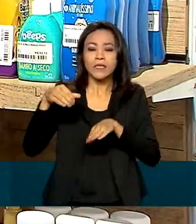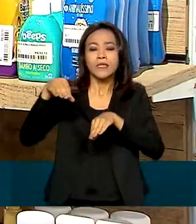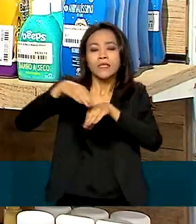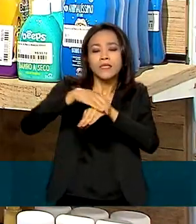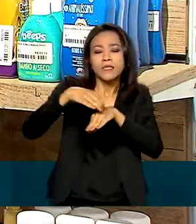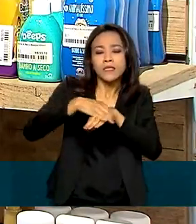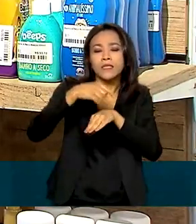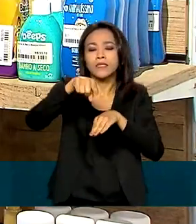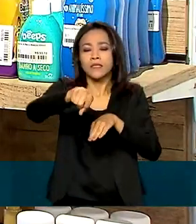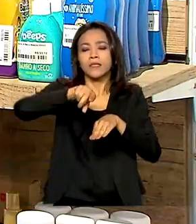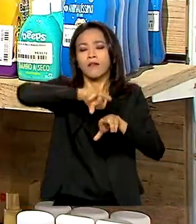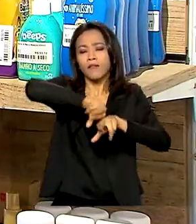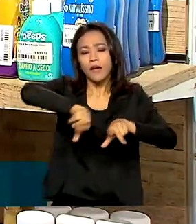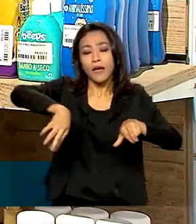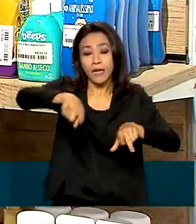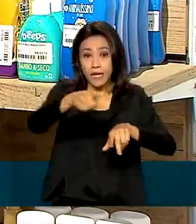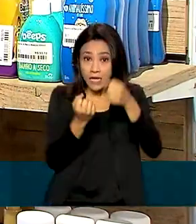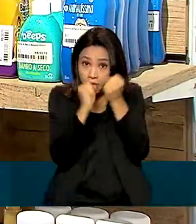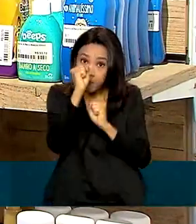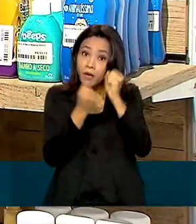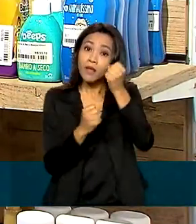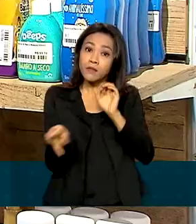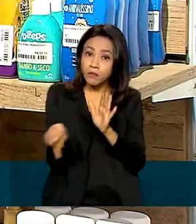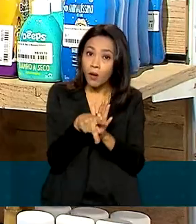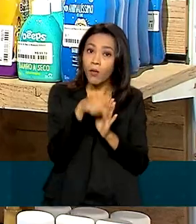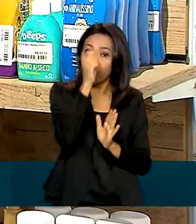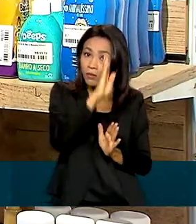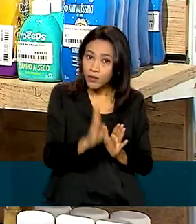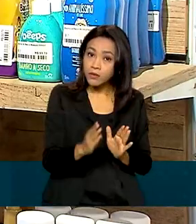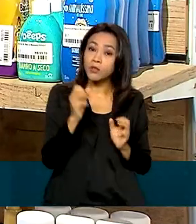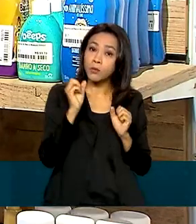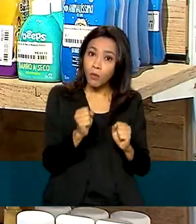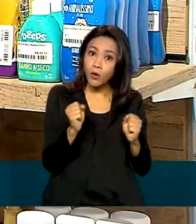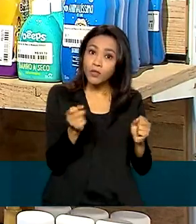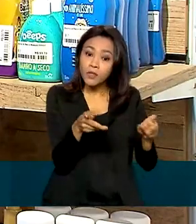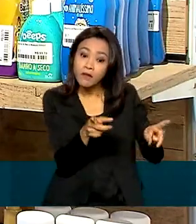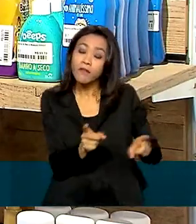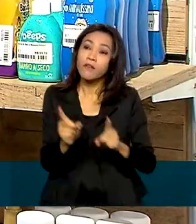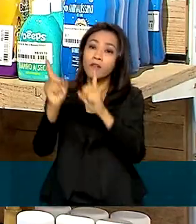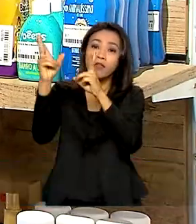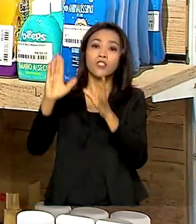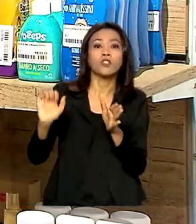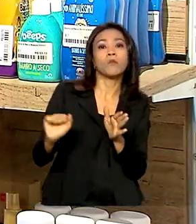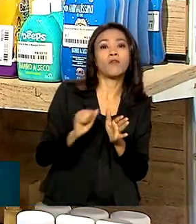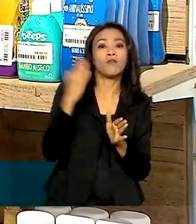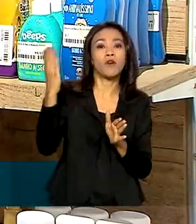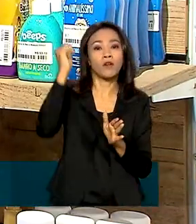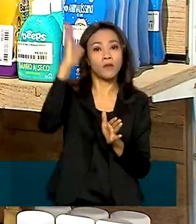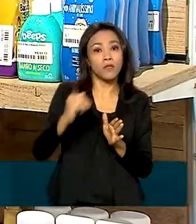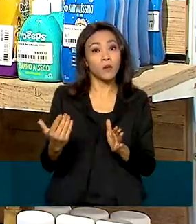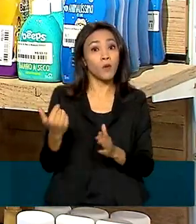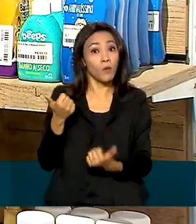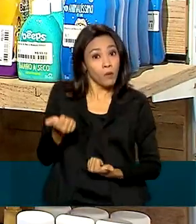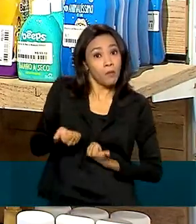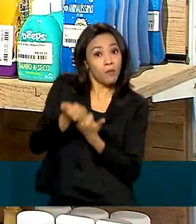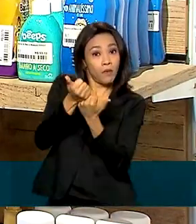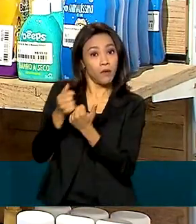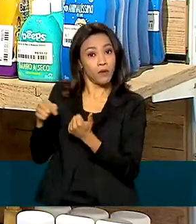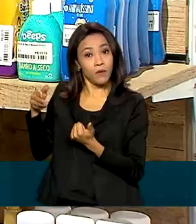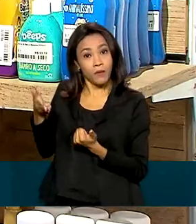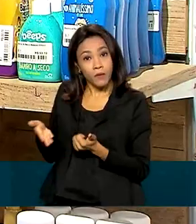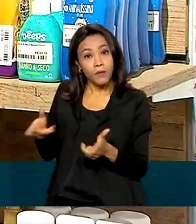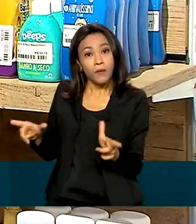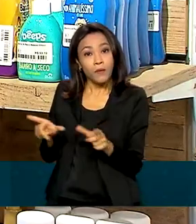produtos de empresas brasileiras que podem chegar aos consumidores do exterior com a ajuda da Apex. Desde 2005,